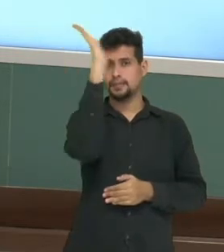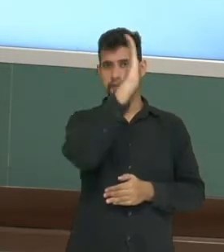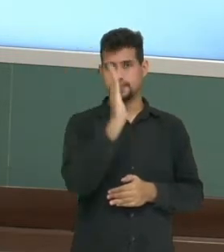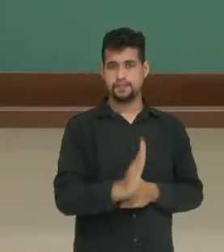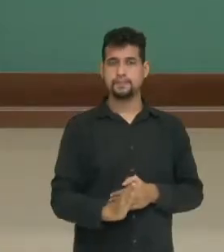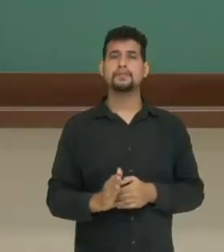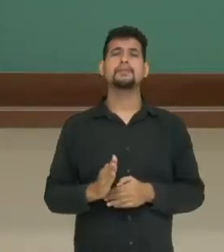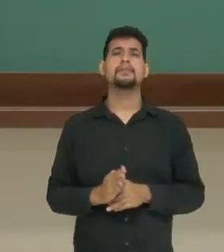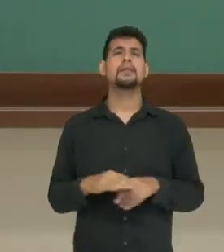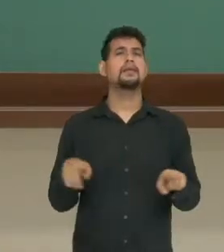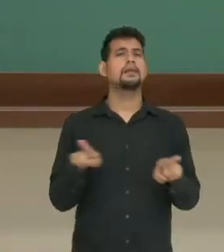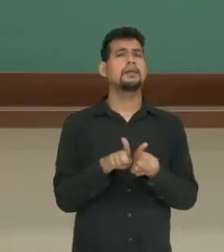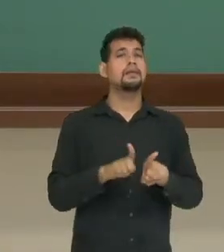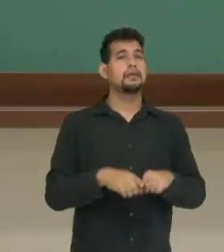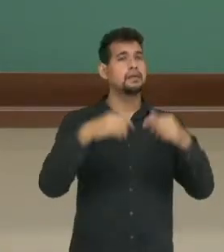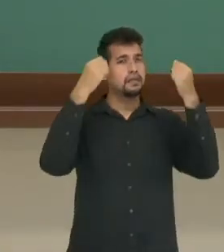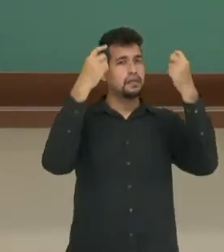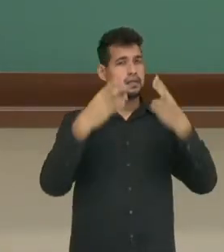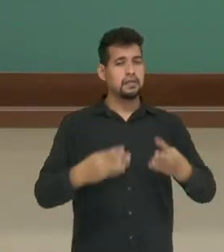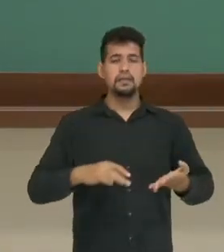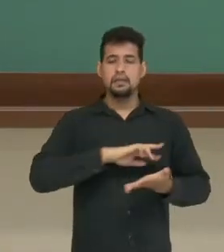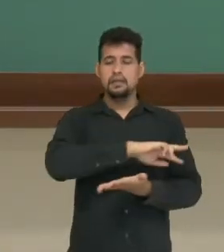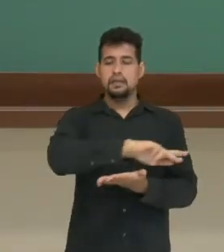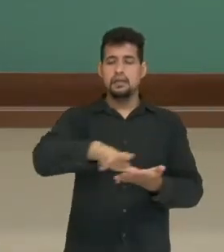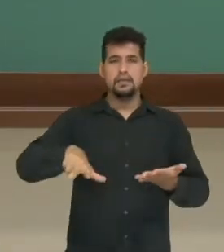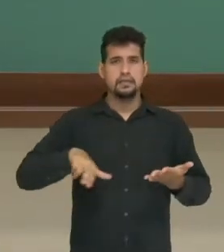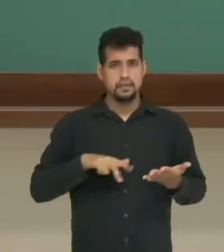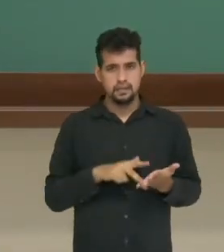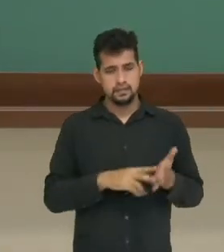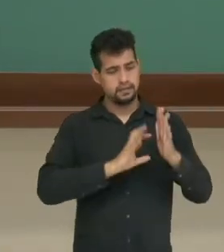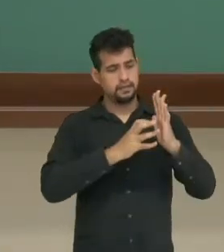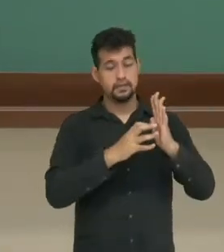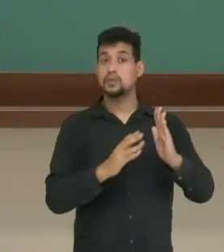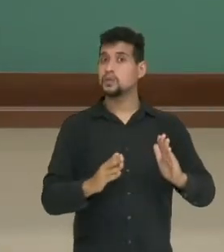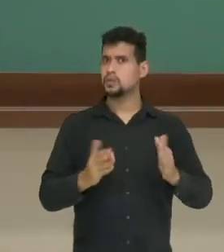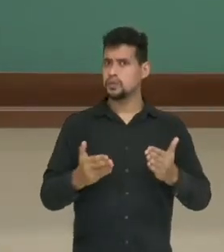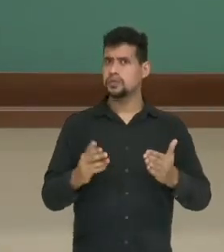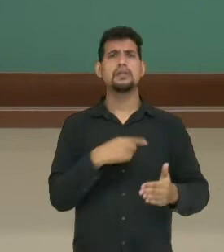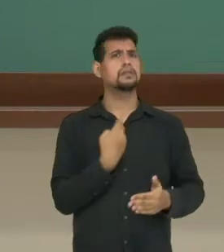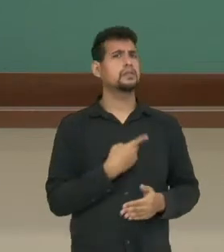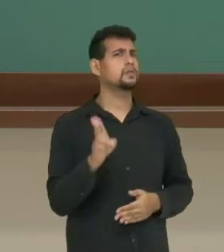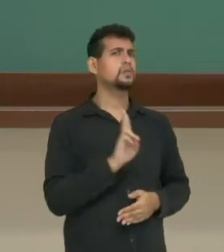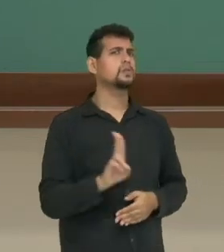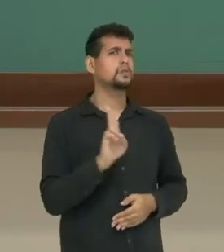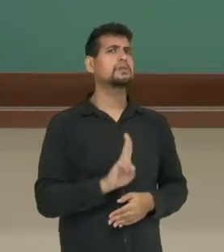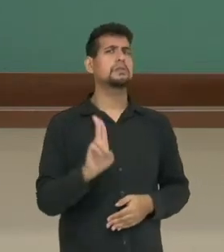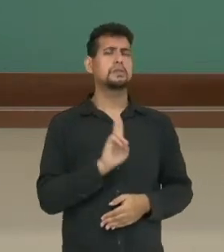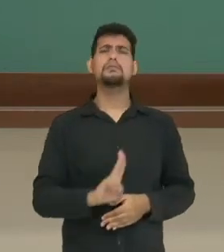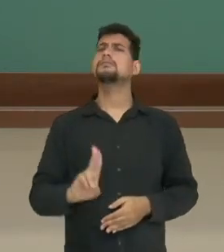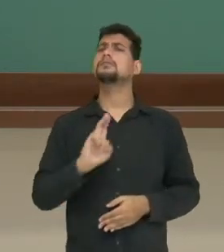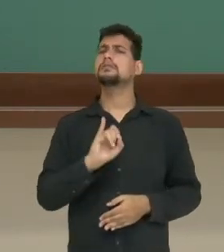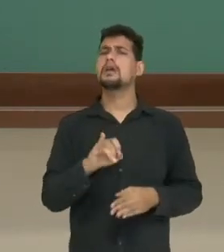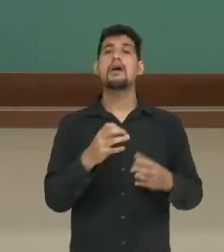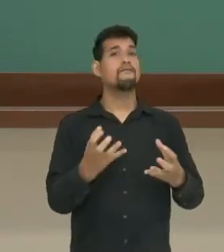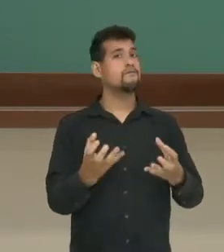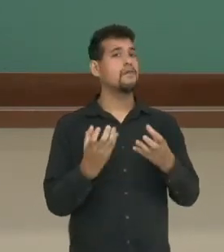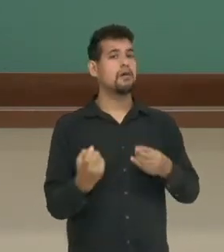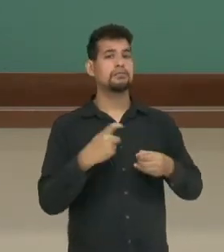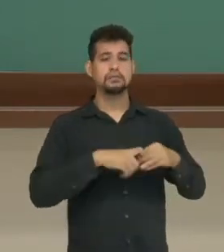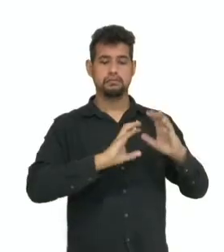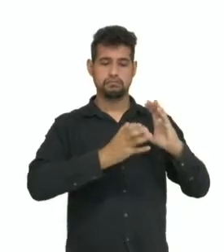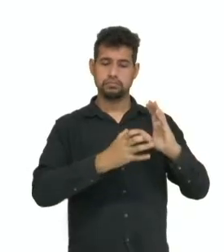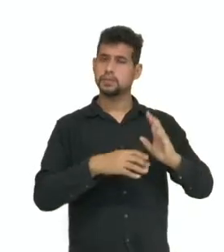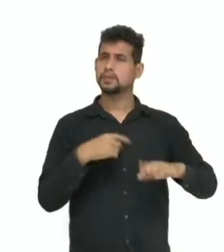Aliás, falando em pluripartidarismo, nós ainda hoje gozamos atualmente dessa volta dos partidos